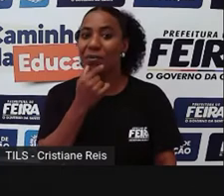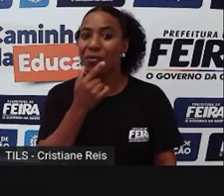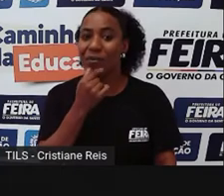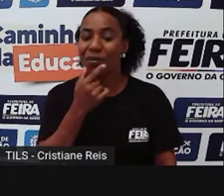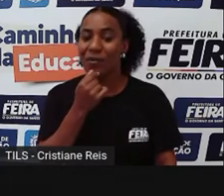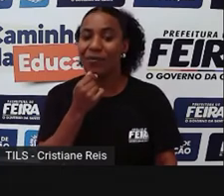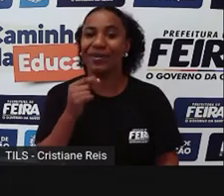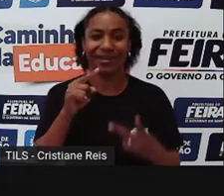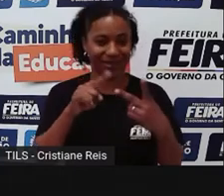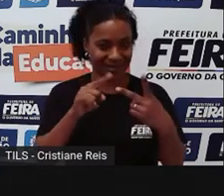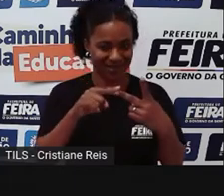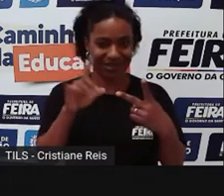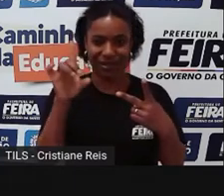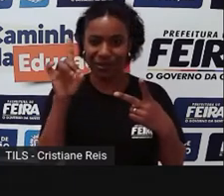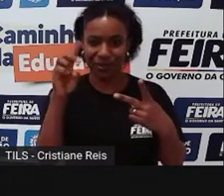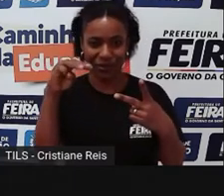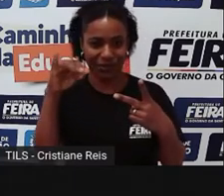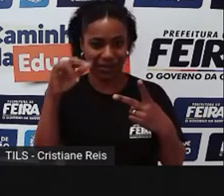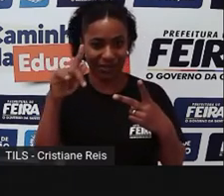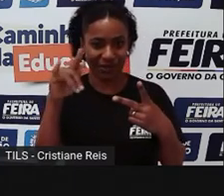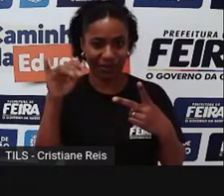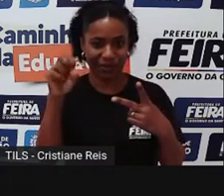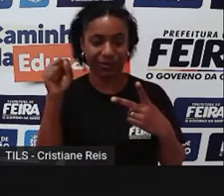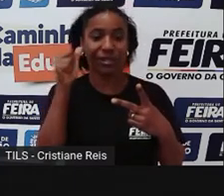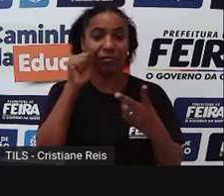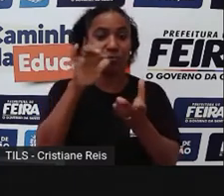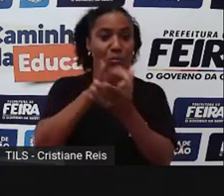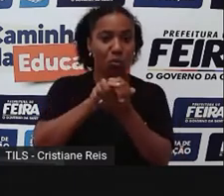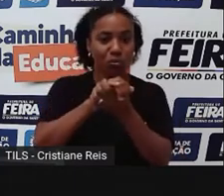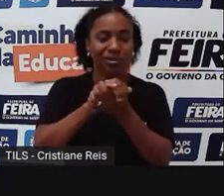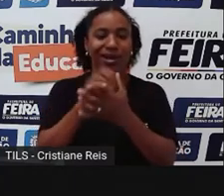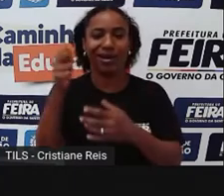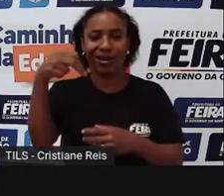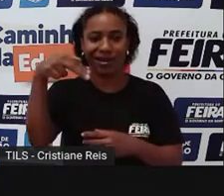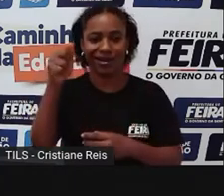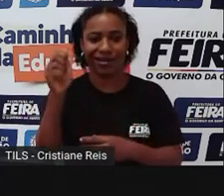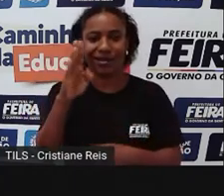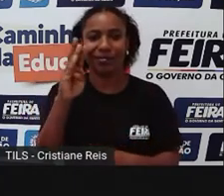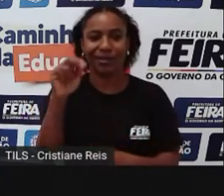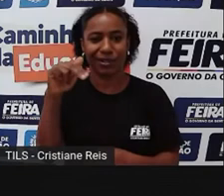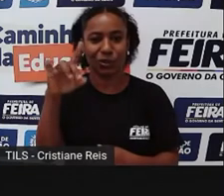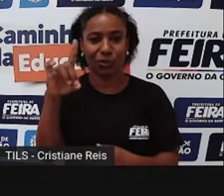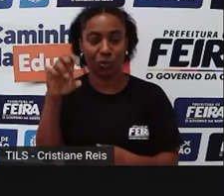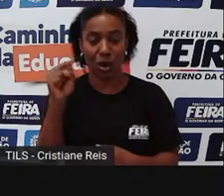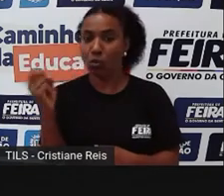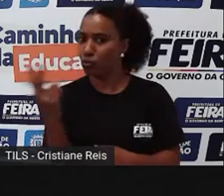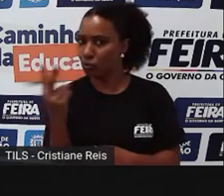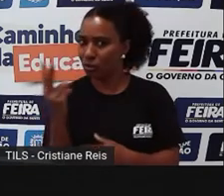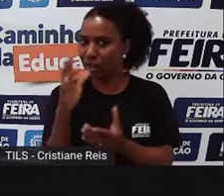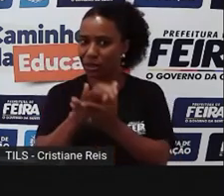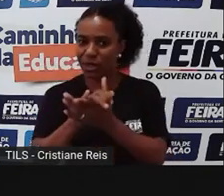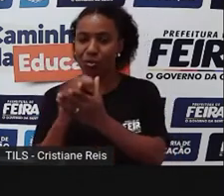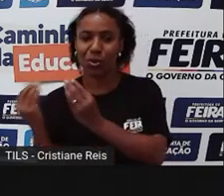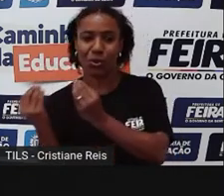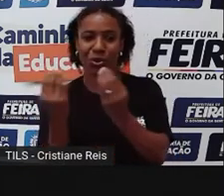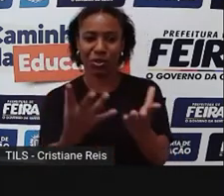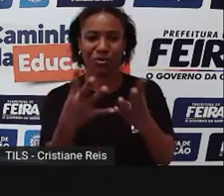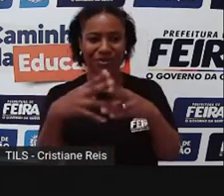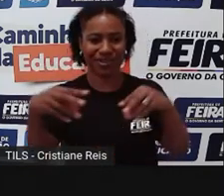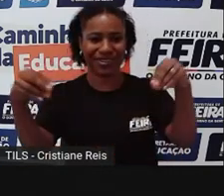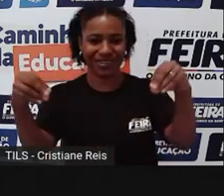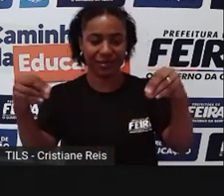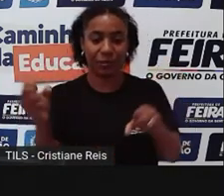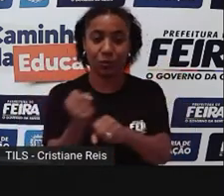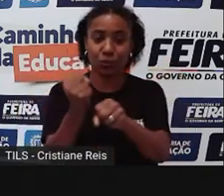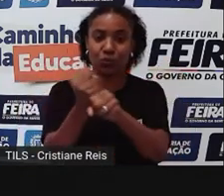e Ana Brandoa, que praticamente a fundação dessa igreja aí, né, que trouxe, que antes